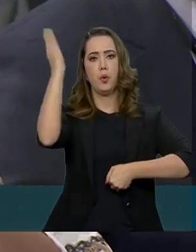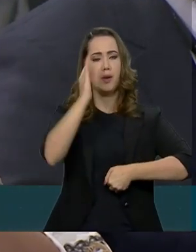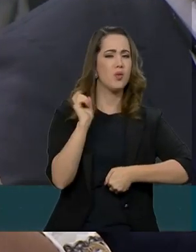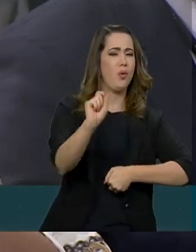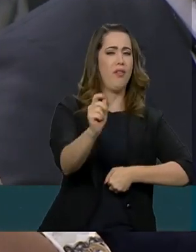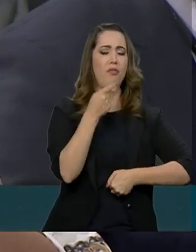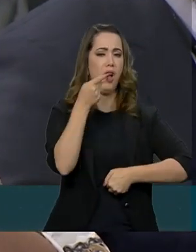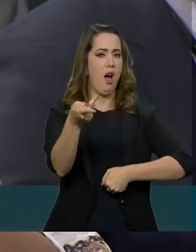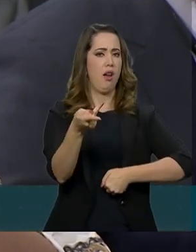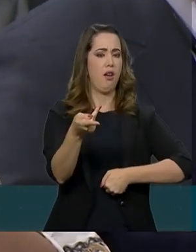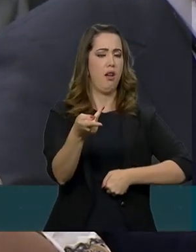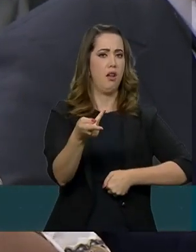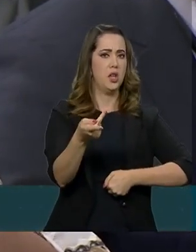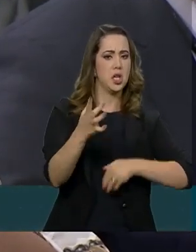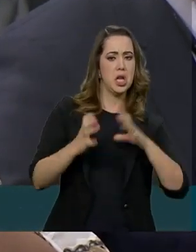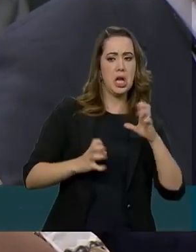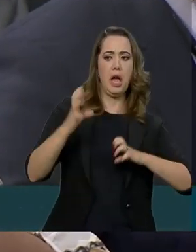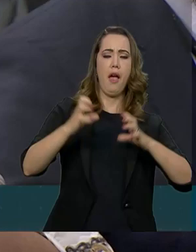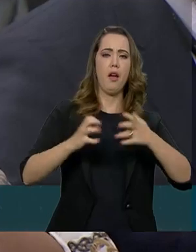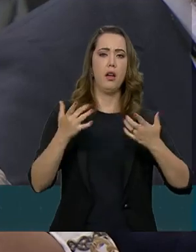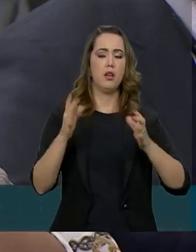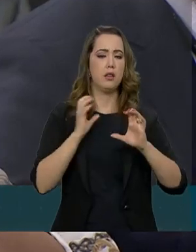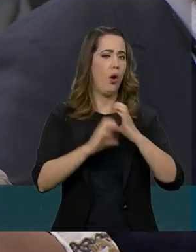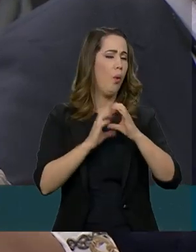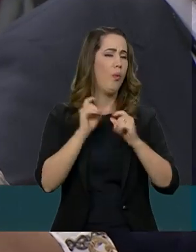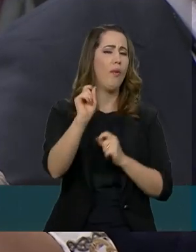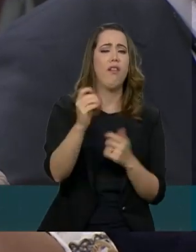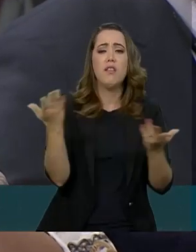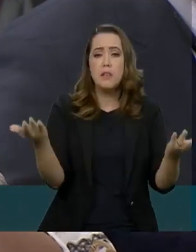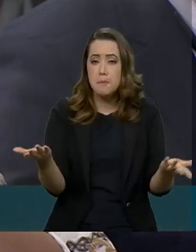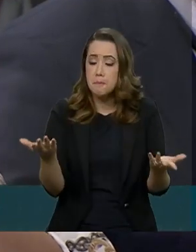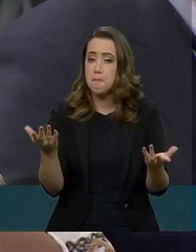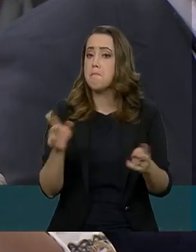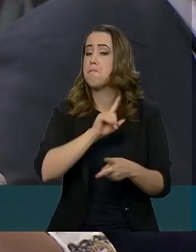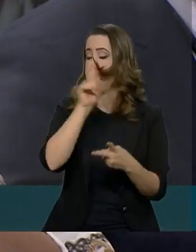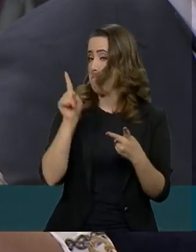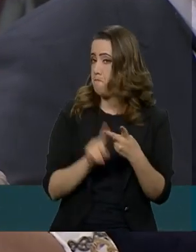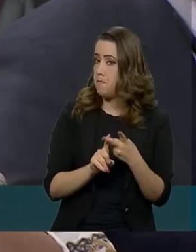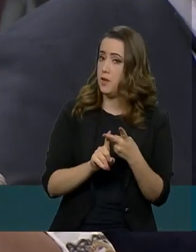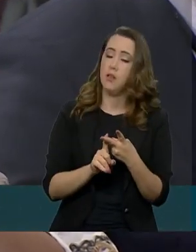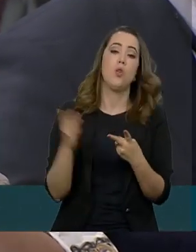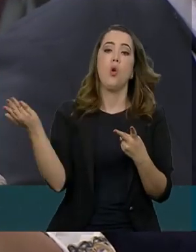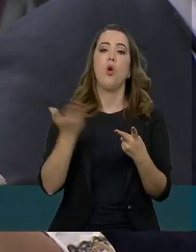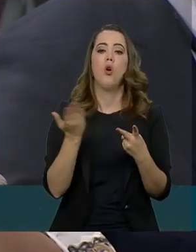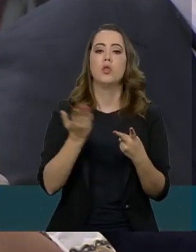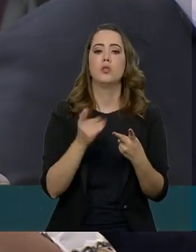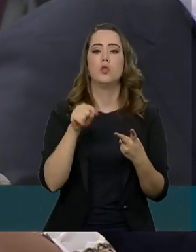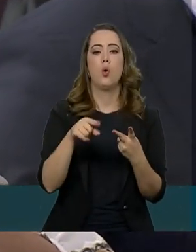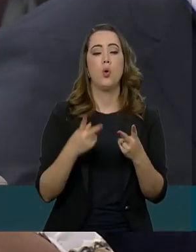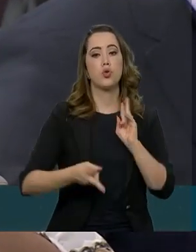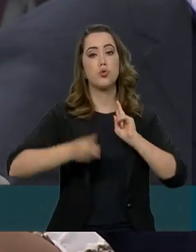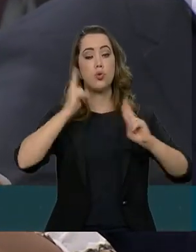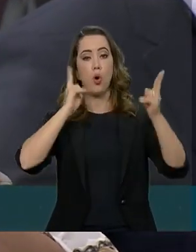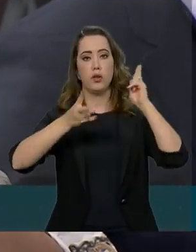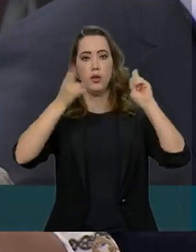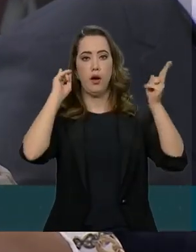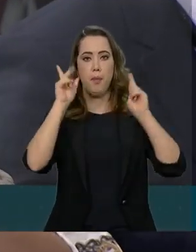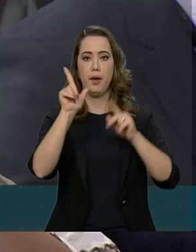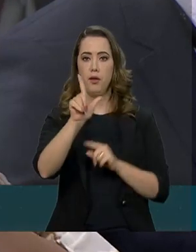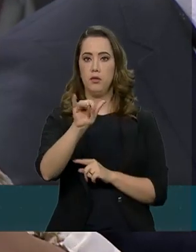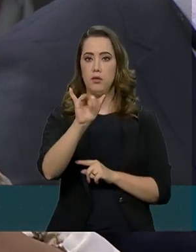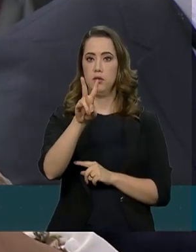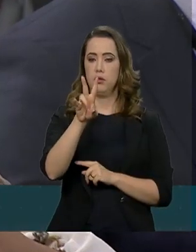exatamente com essa guerra da comunicação? E aí, uma segunda questão. Hoje, na hora que ele estava cortando o cabelo na live,